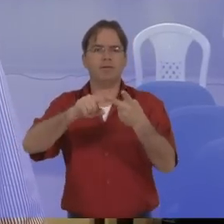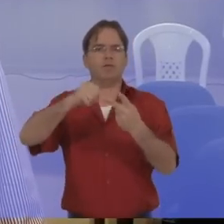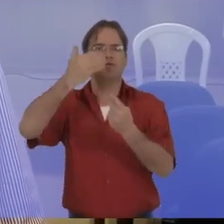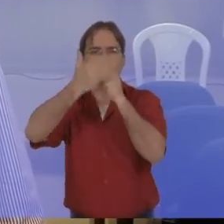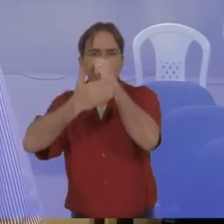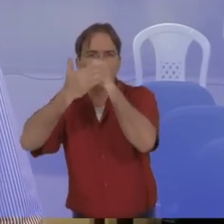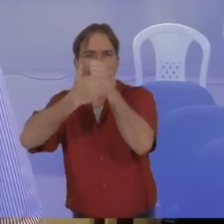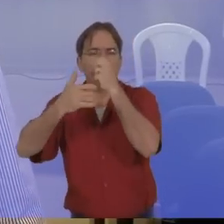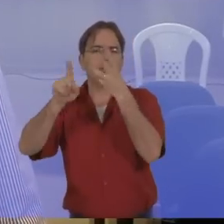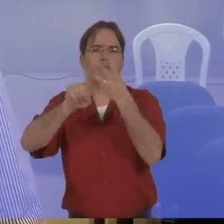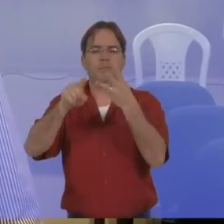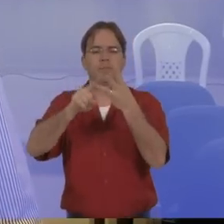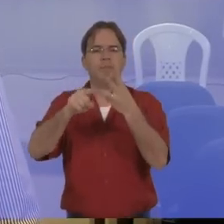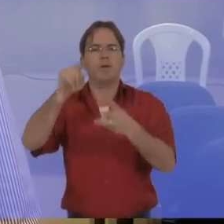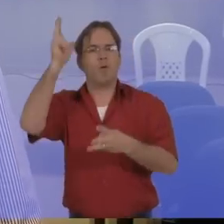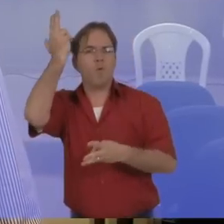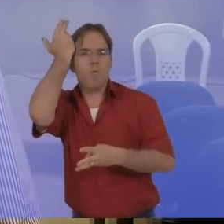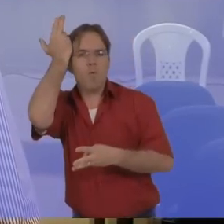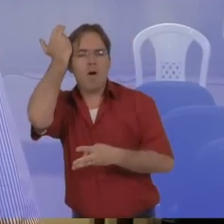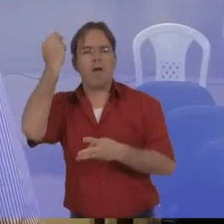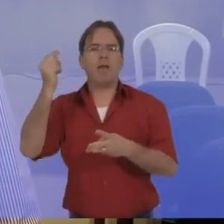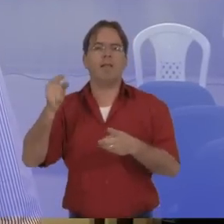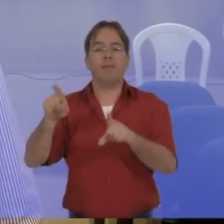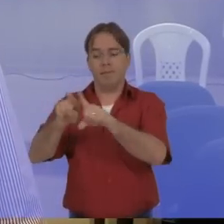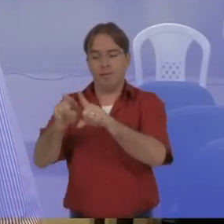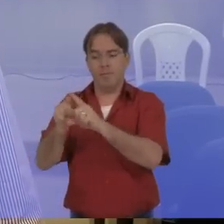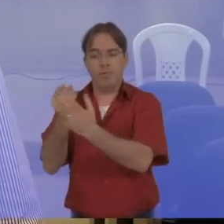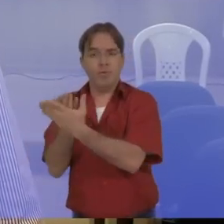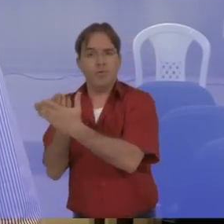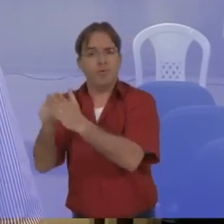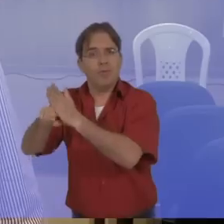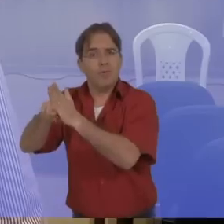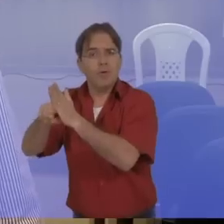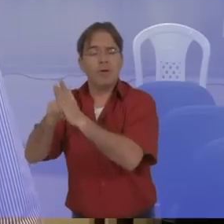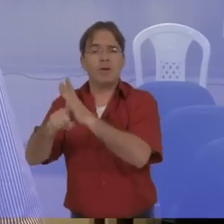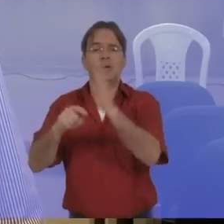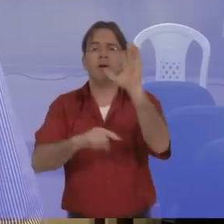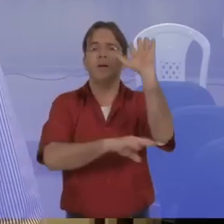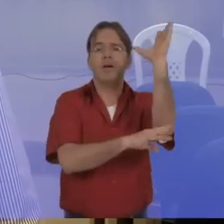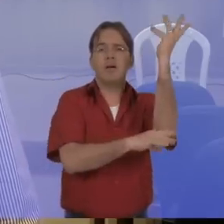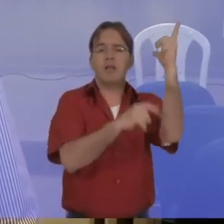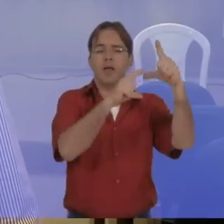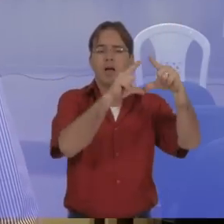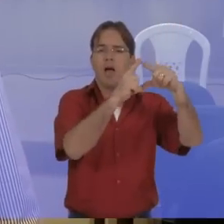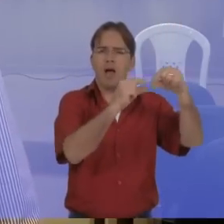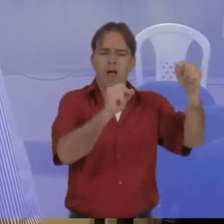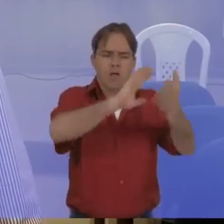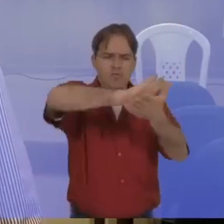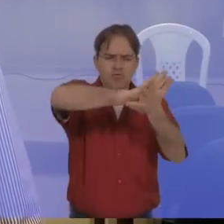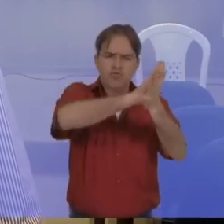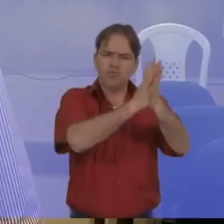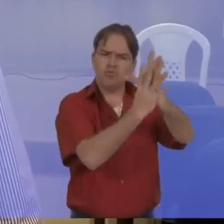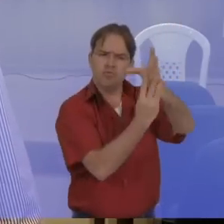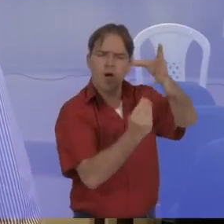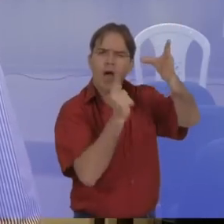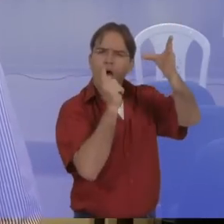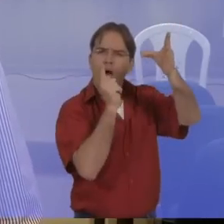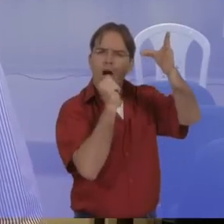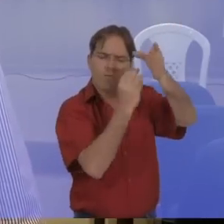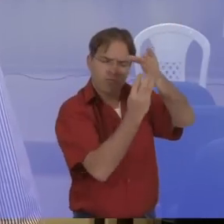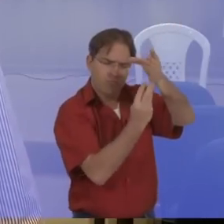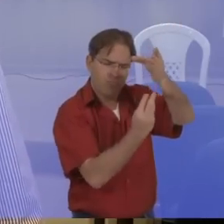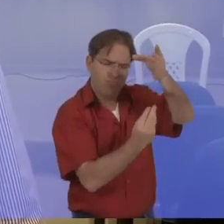E também agora estamos pesquisando um subproduto da estação do óleo, que é a torta